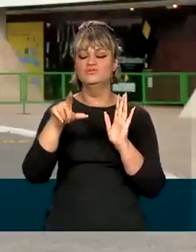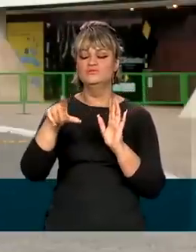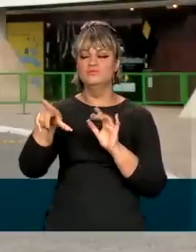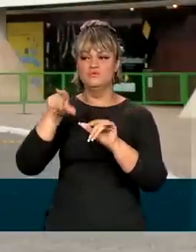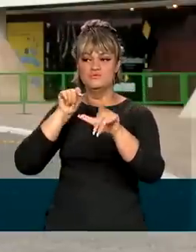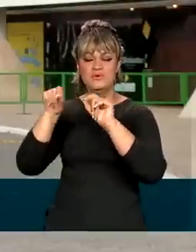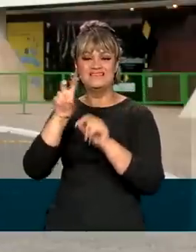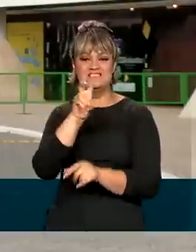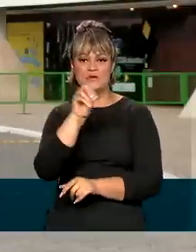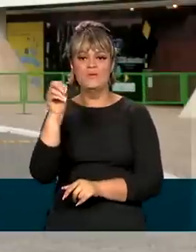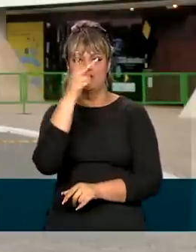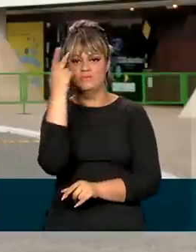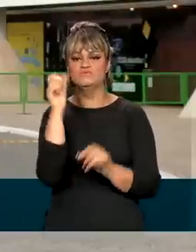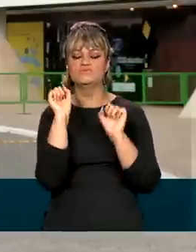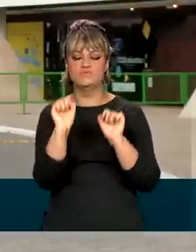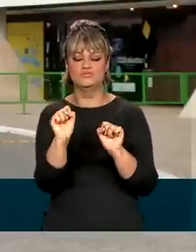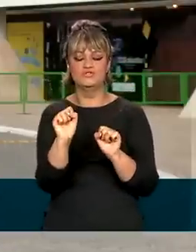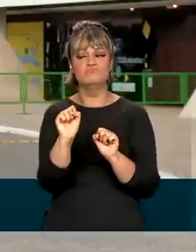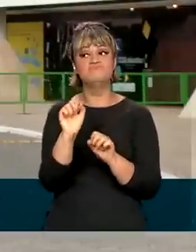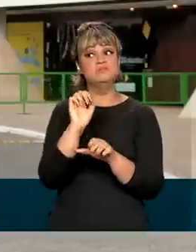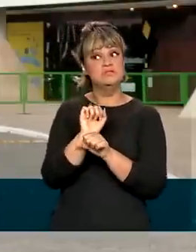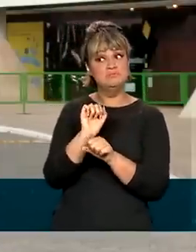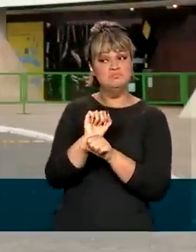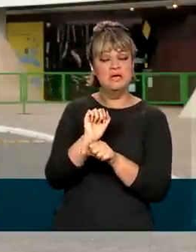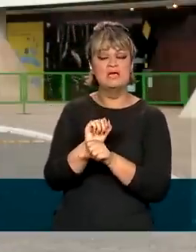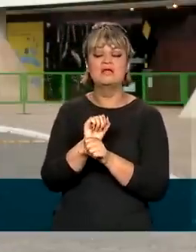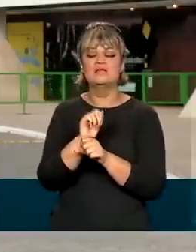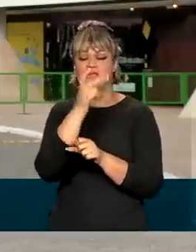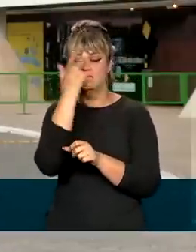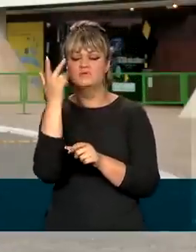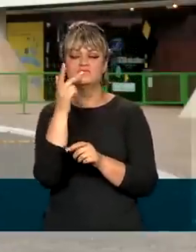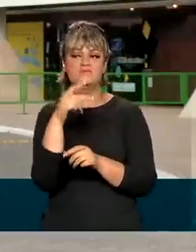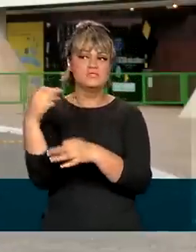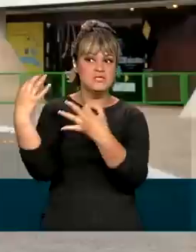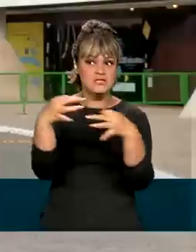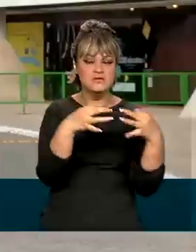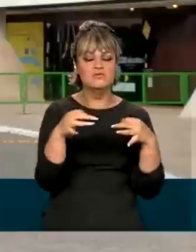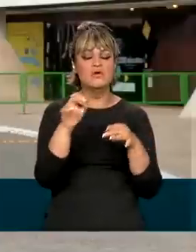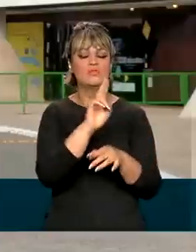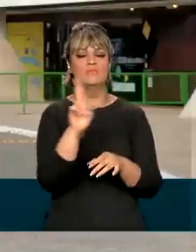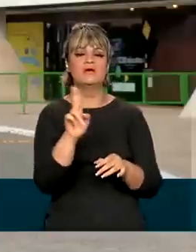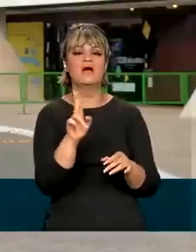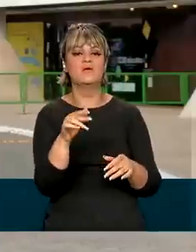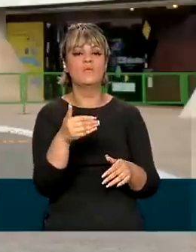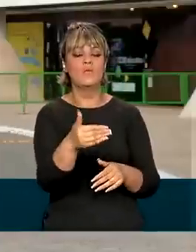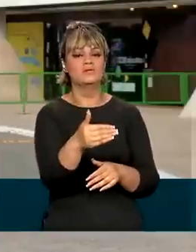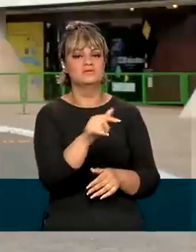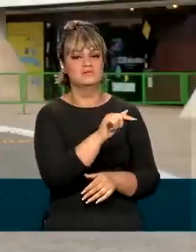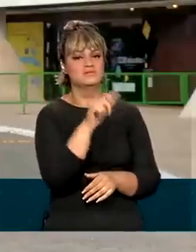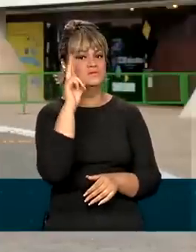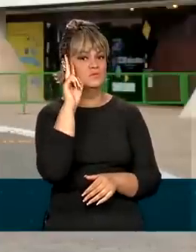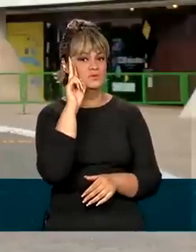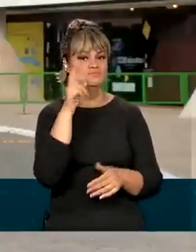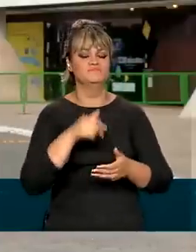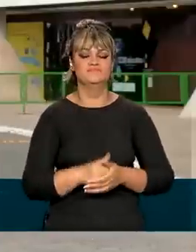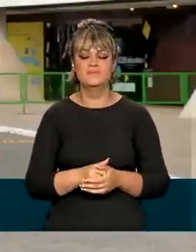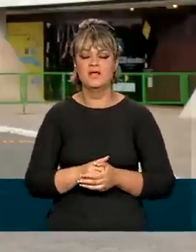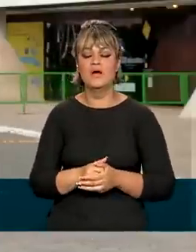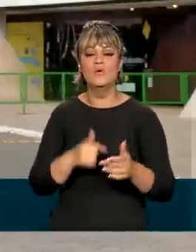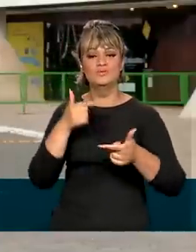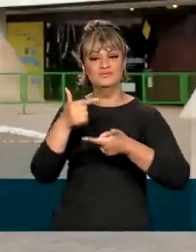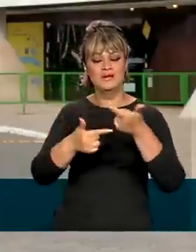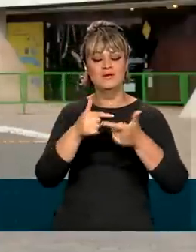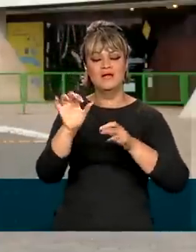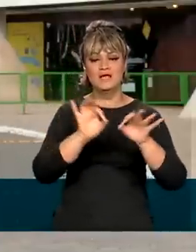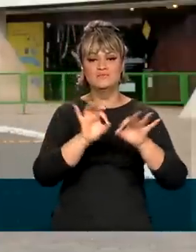remunerados. A expectativa é que os escolhidos sejam anunciados e nomeados a partir desta segunda. Os trabalhos